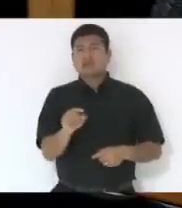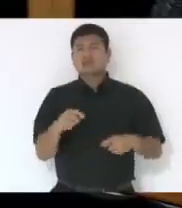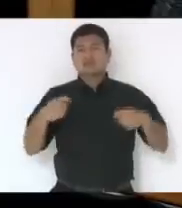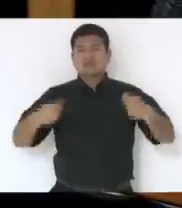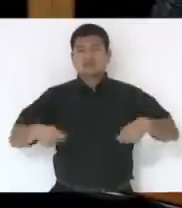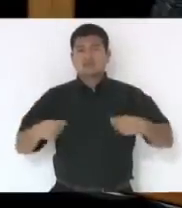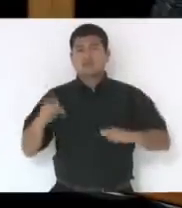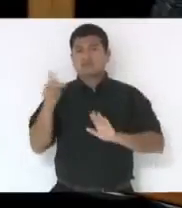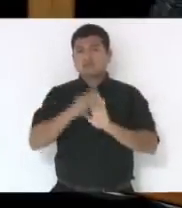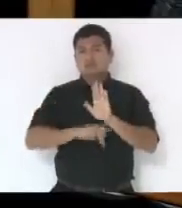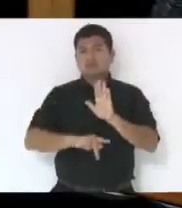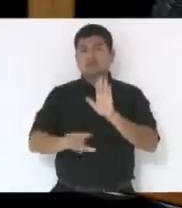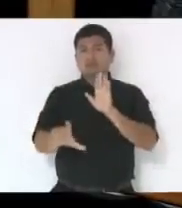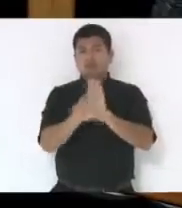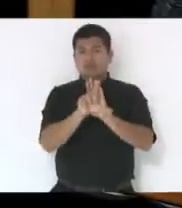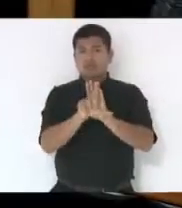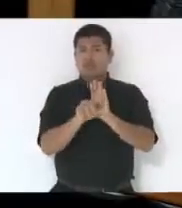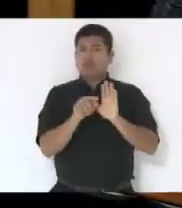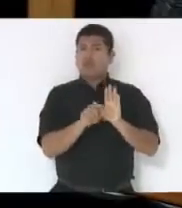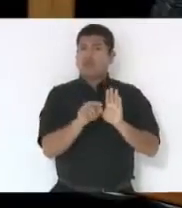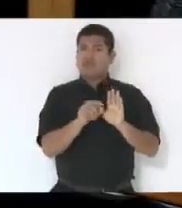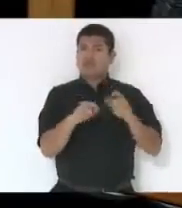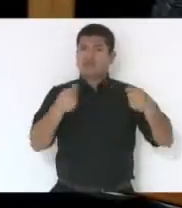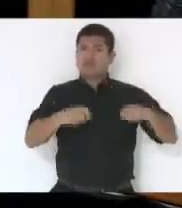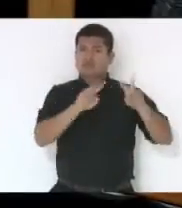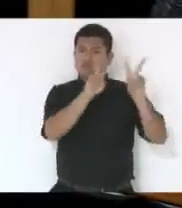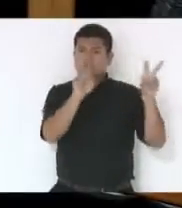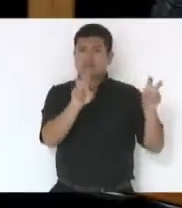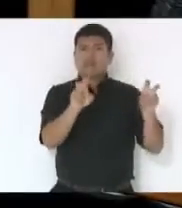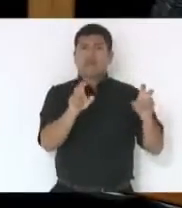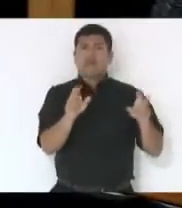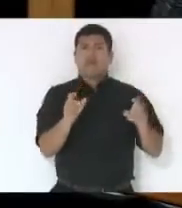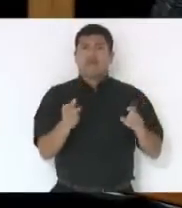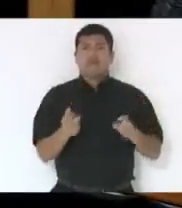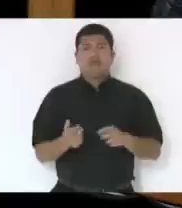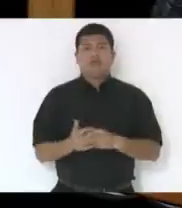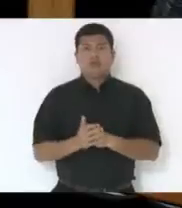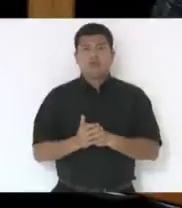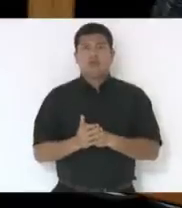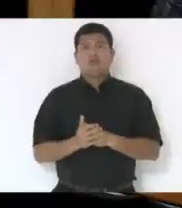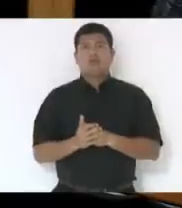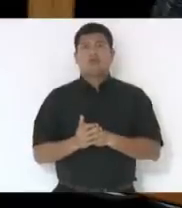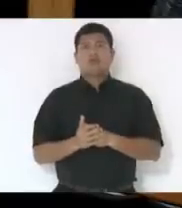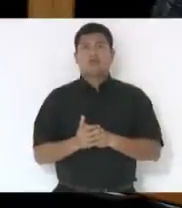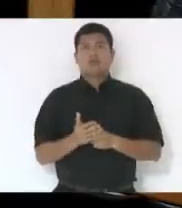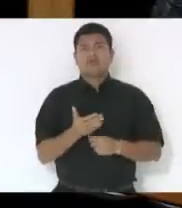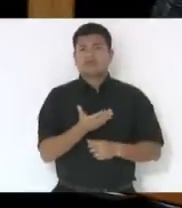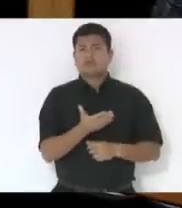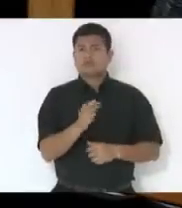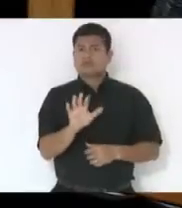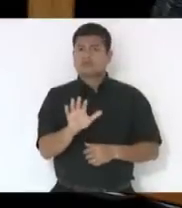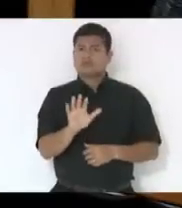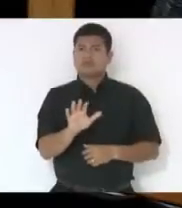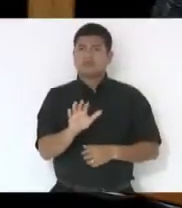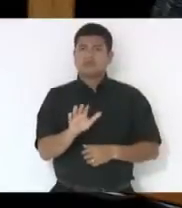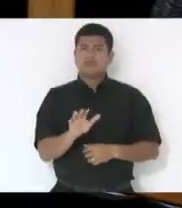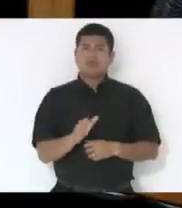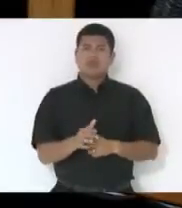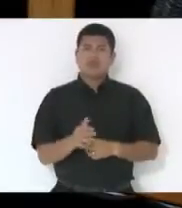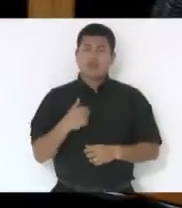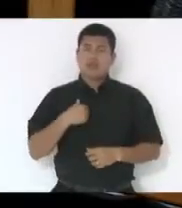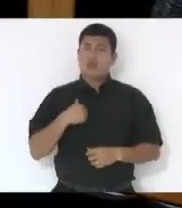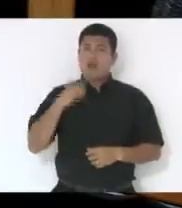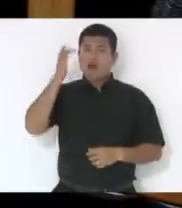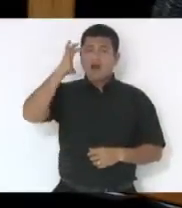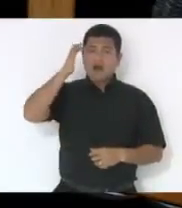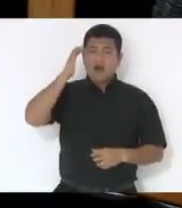projeto de lei, no mérito, é outra discussão, vai ser se dada no futuro, não é? Mas eu acho que não